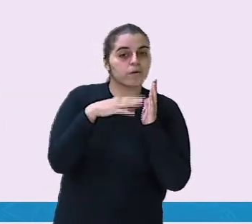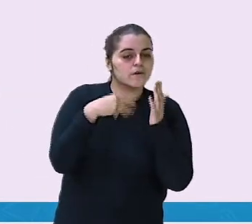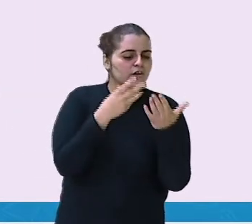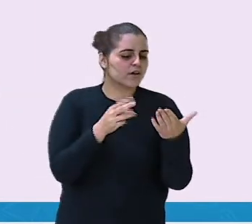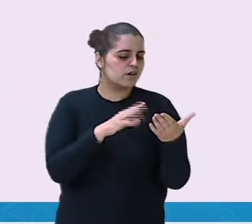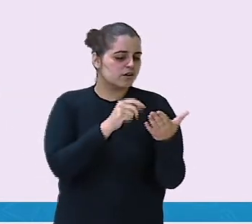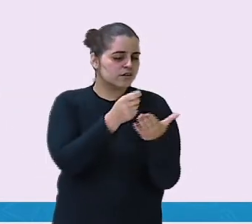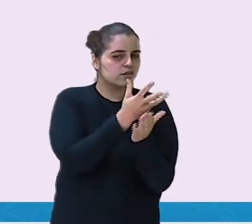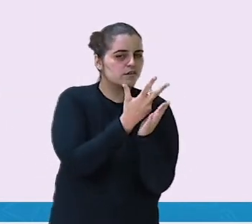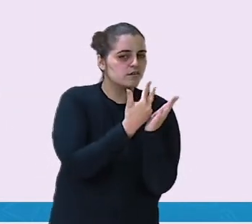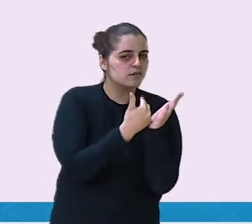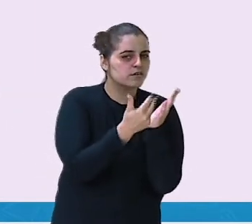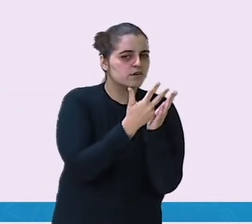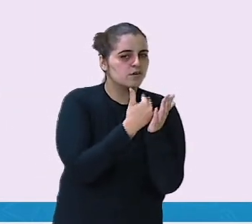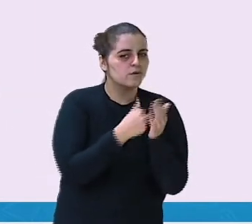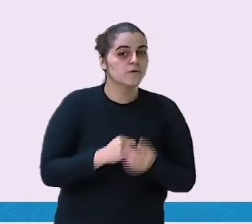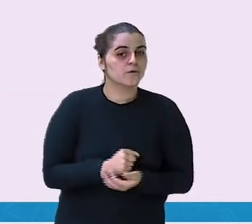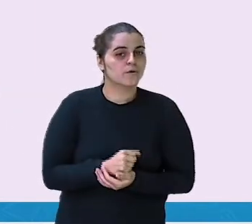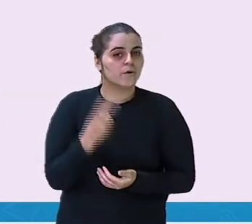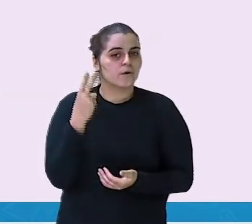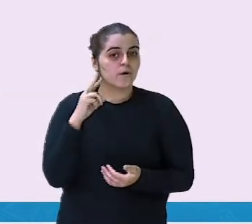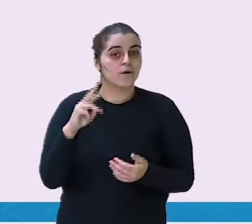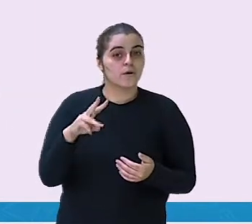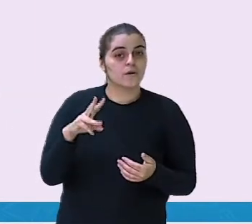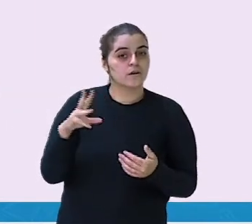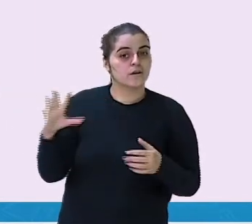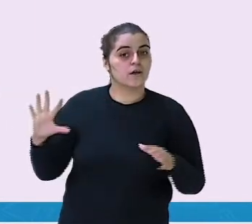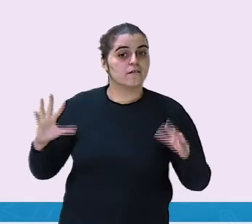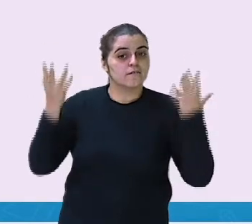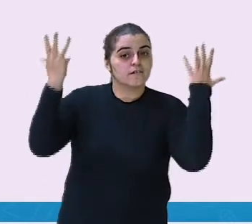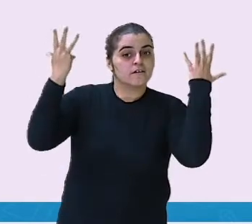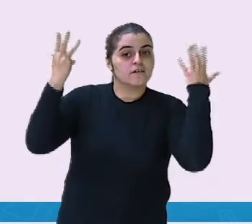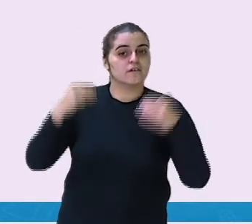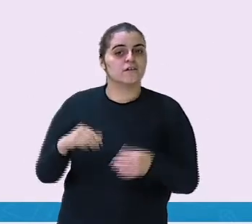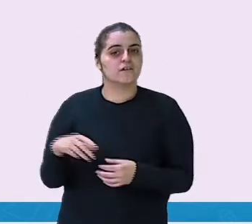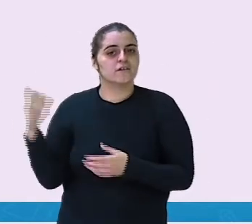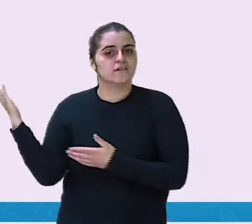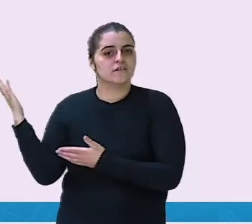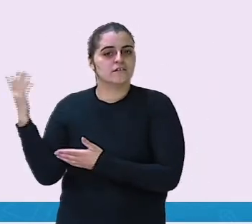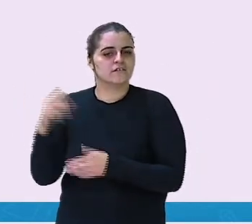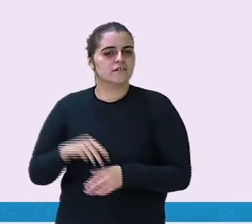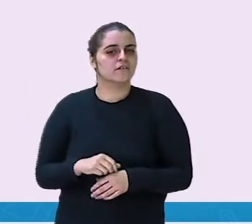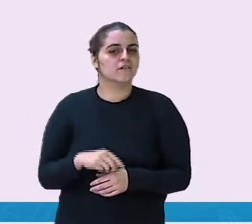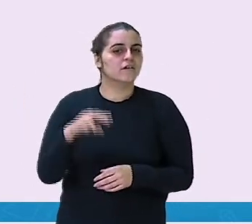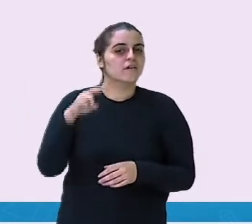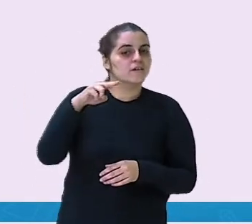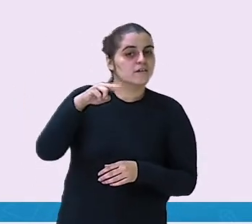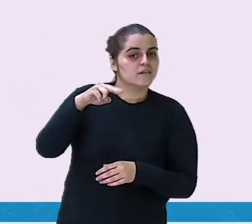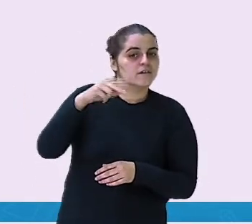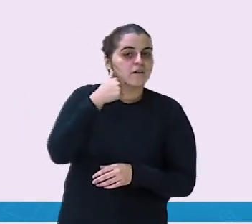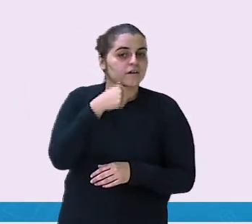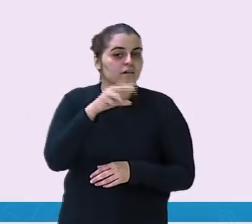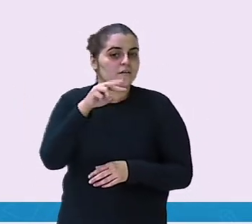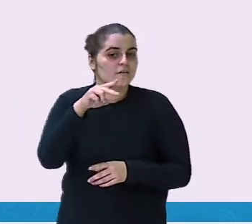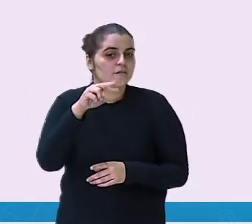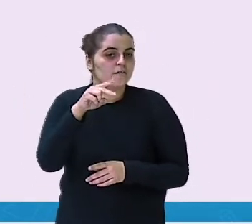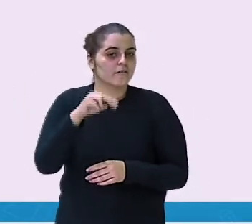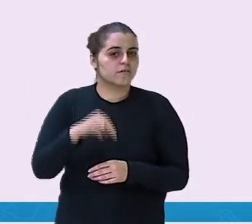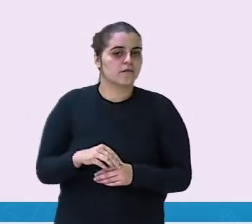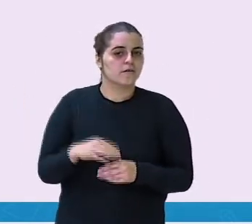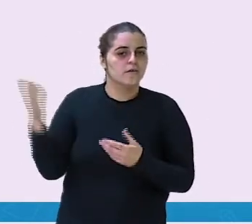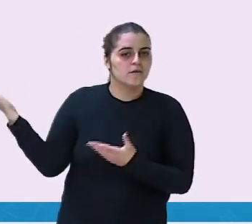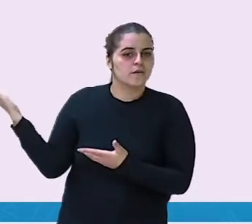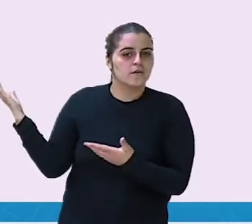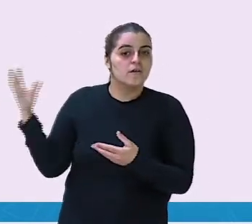o que ele desenhou. Agora, a festa de pijama da minha irmã. Meu montinho de